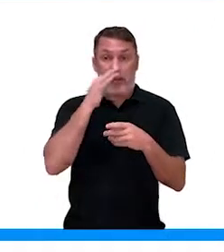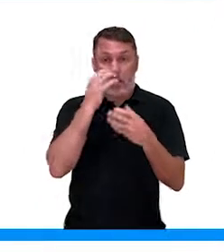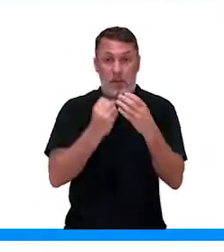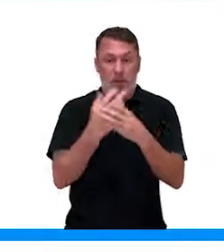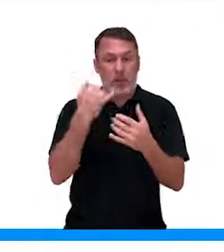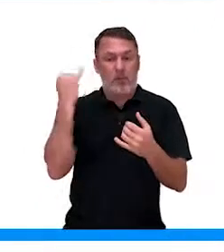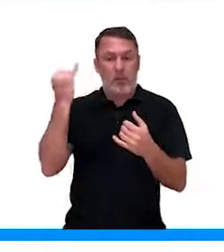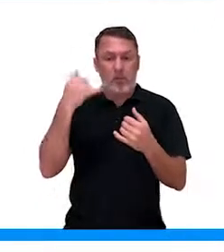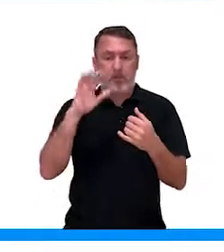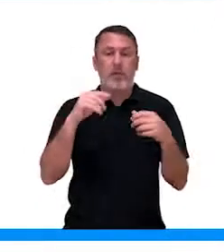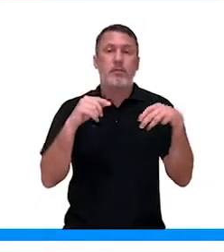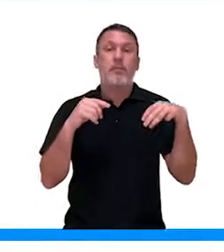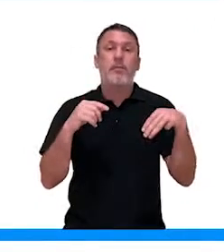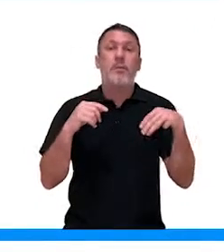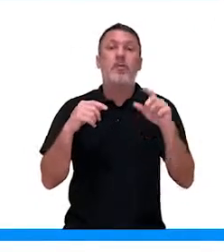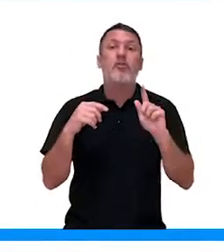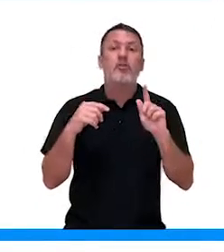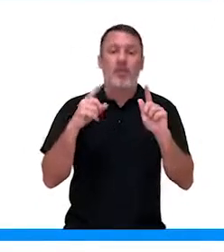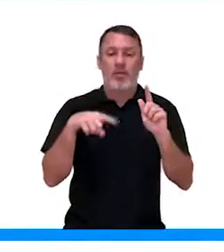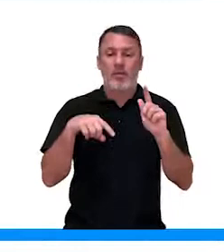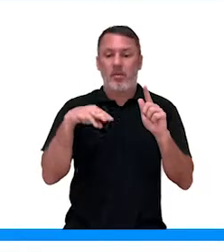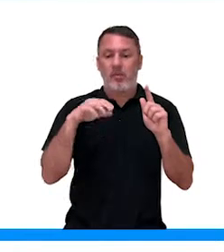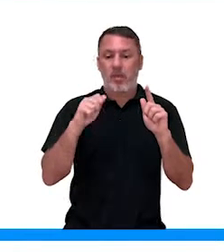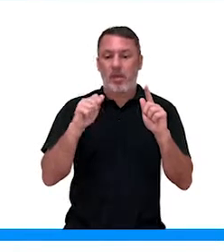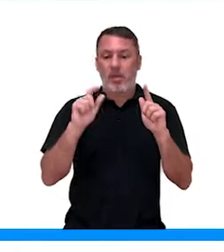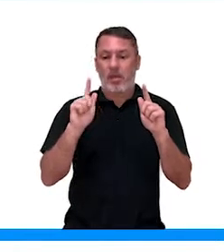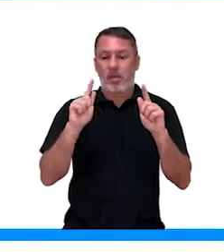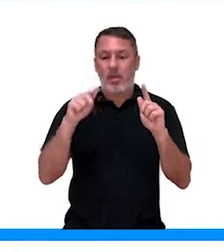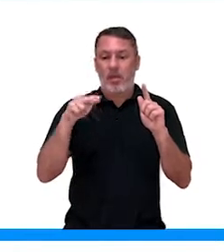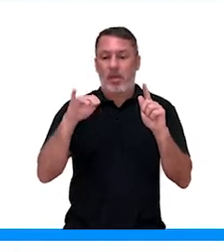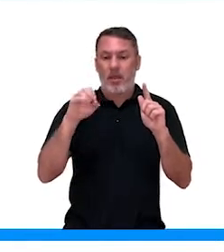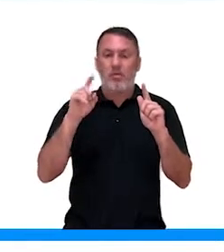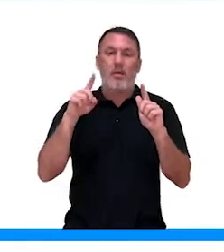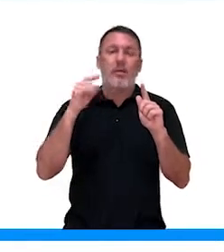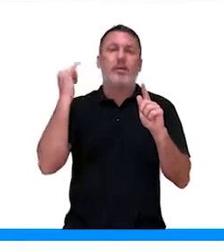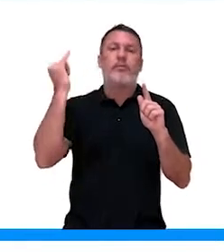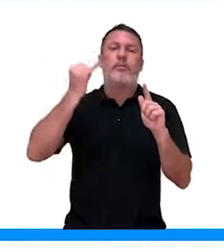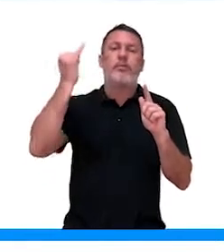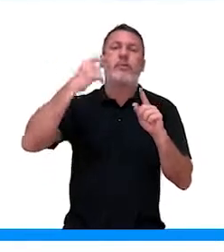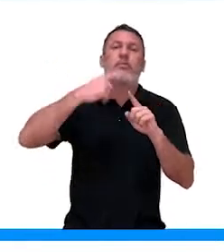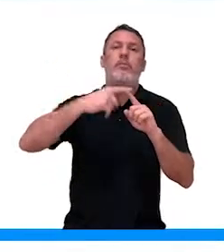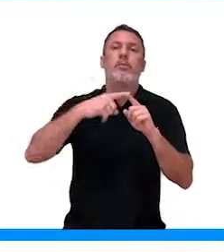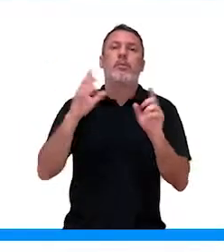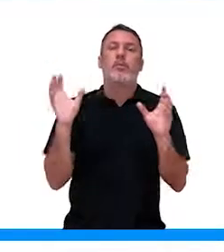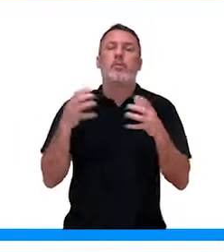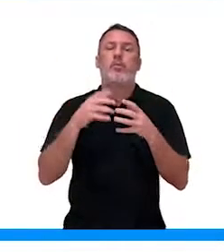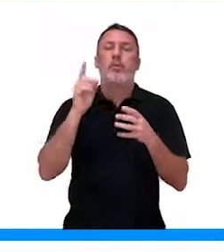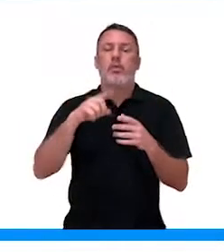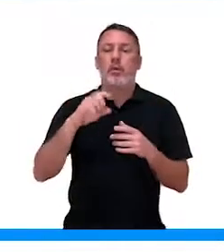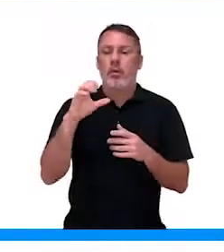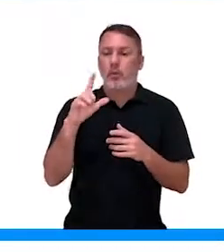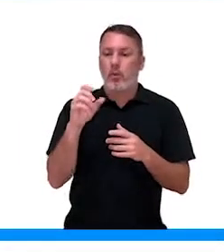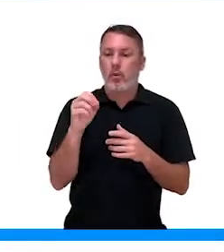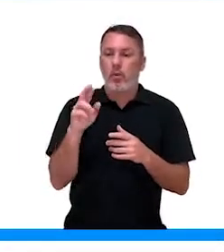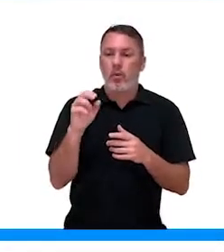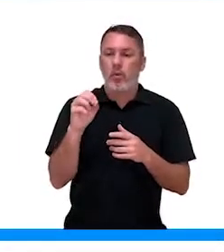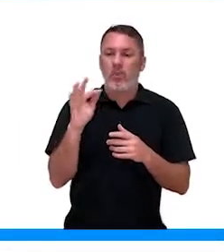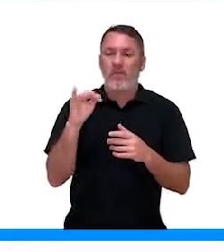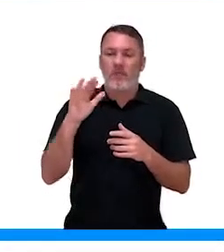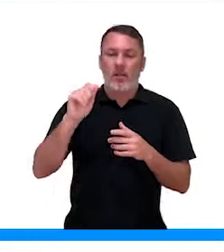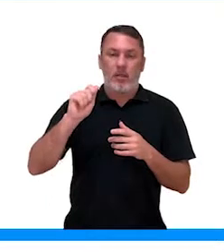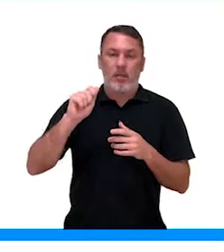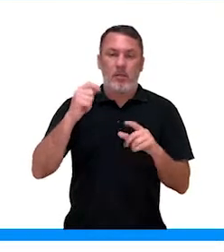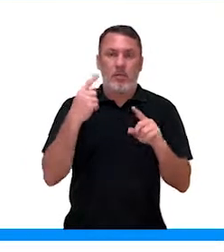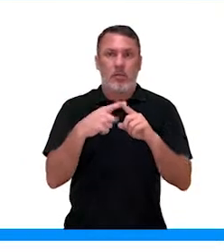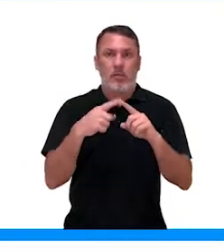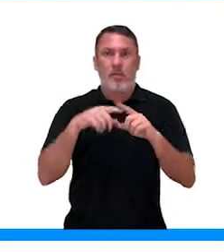das plantas. O magnésio, ele é super importante porque ele faz parte da clorofila. Então, às vezes, a planta